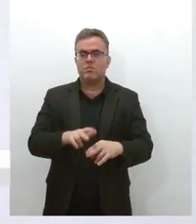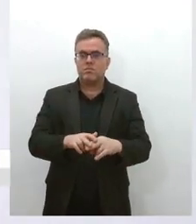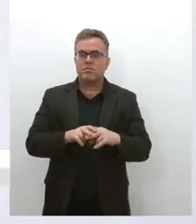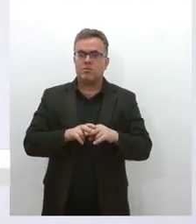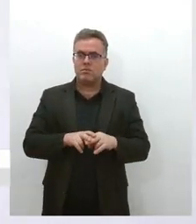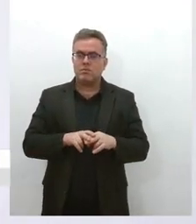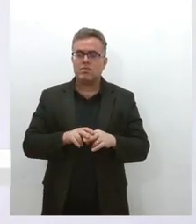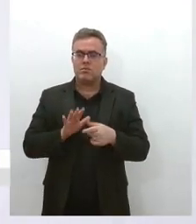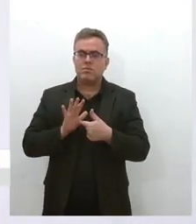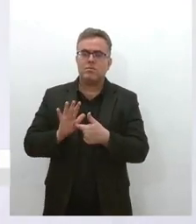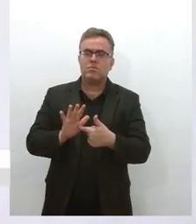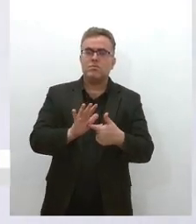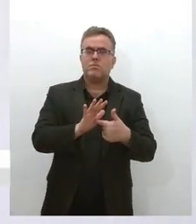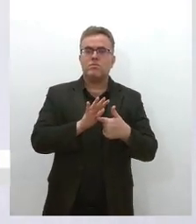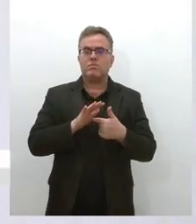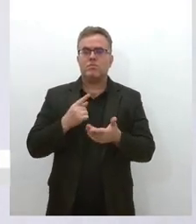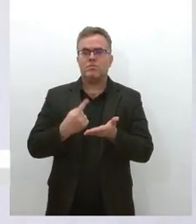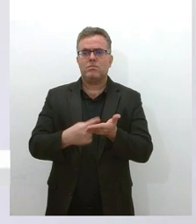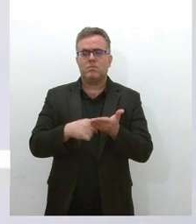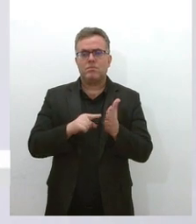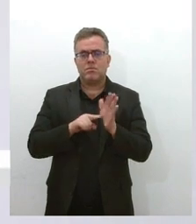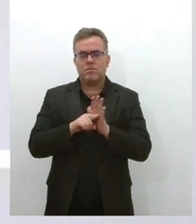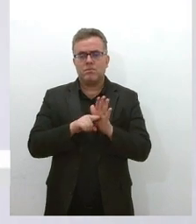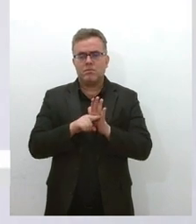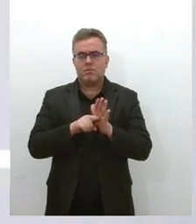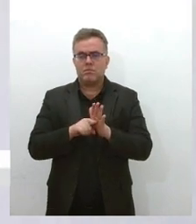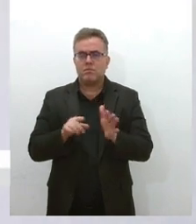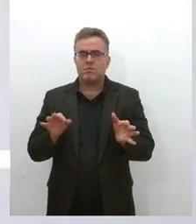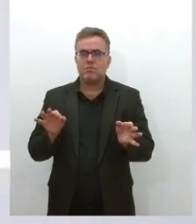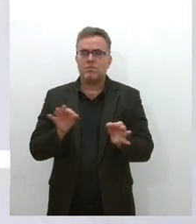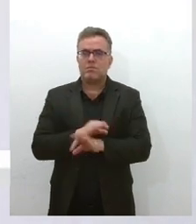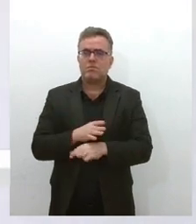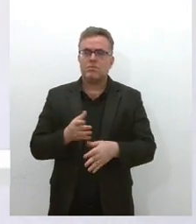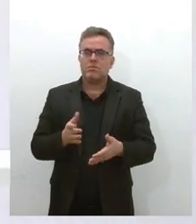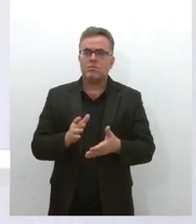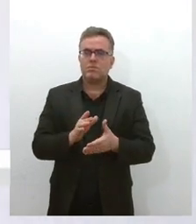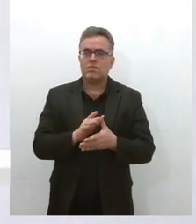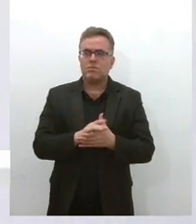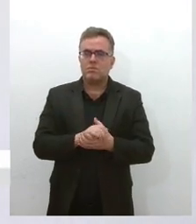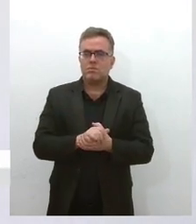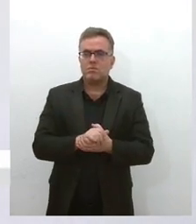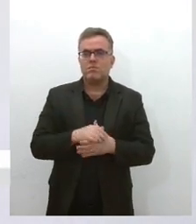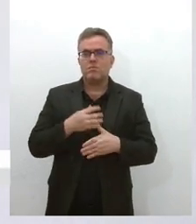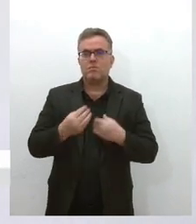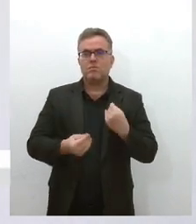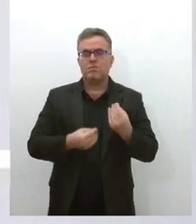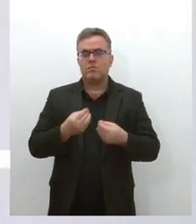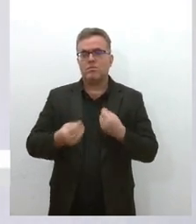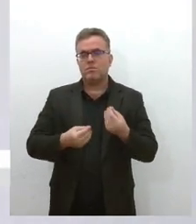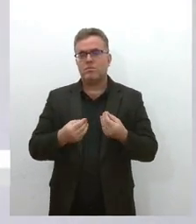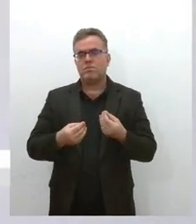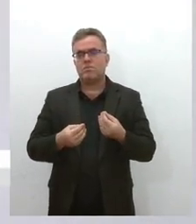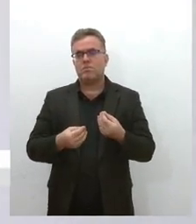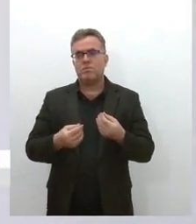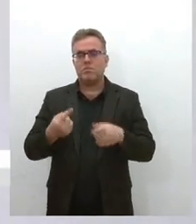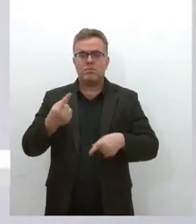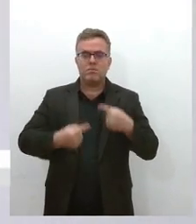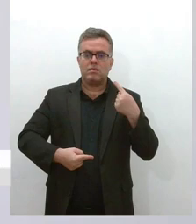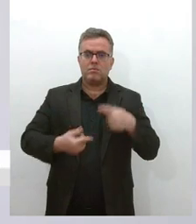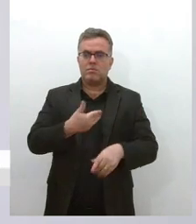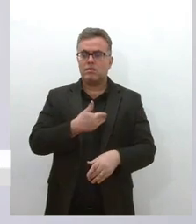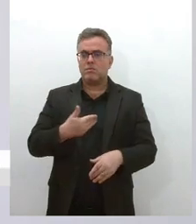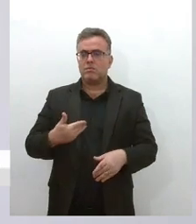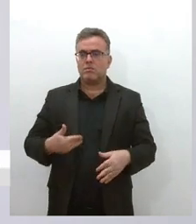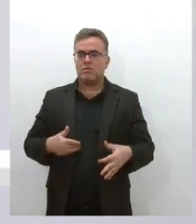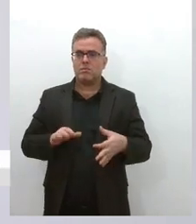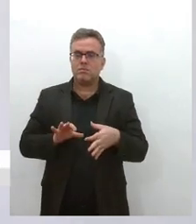também na pesquisa, a gente constata isso, porque, políticas públicas precarizadas, por trás de uma política pública